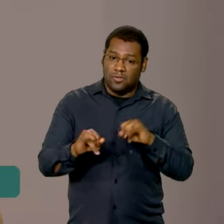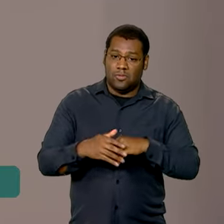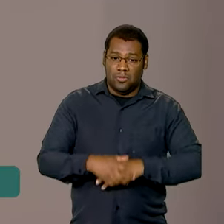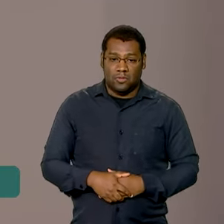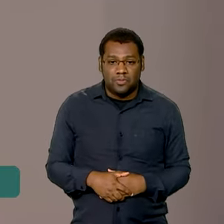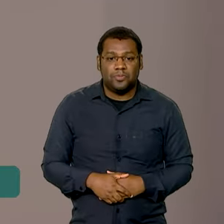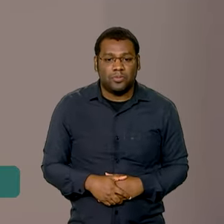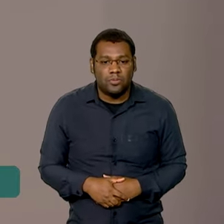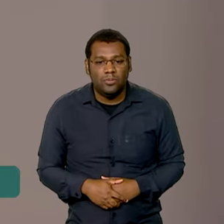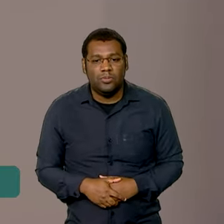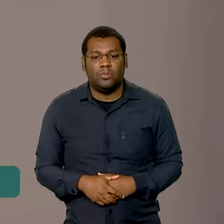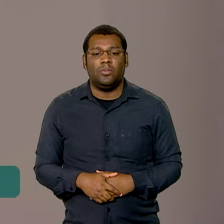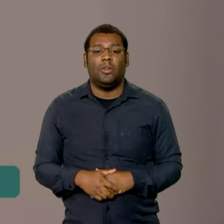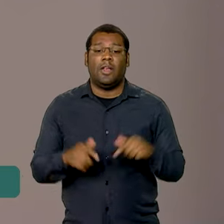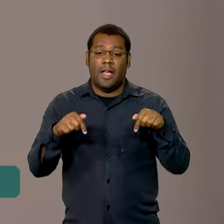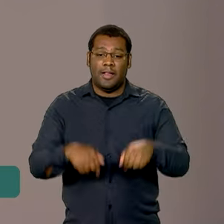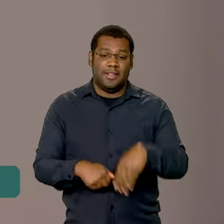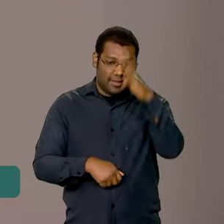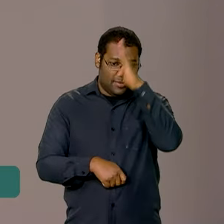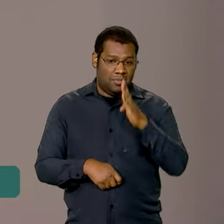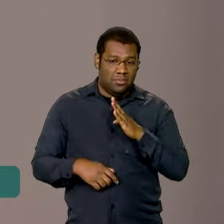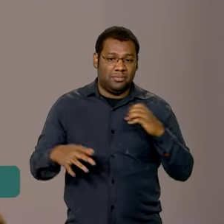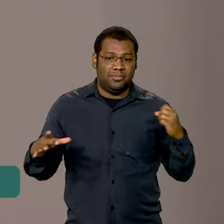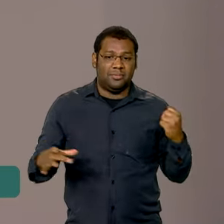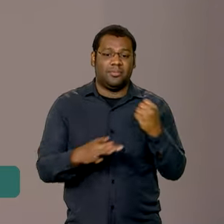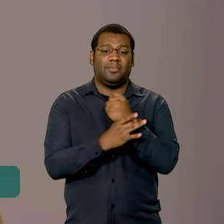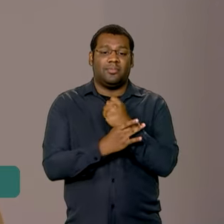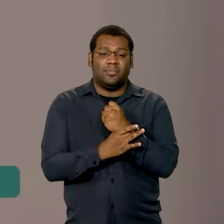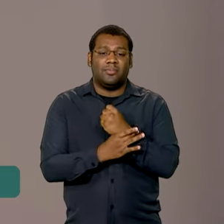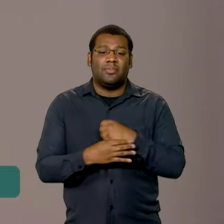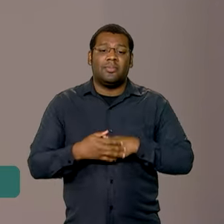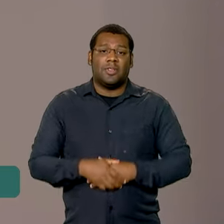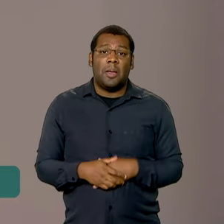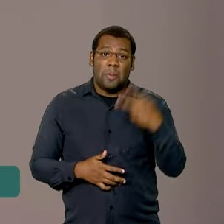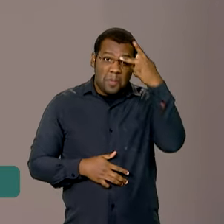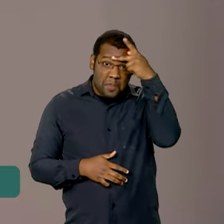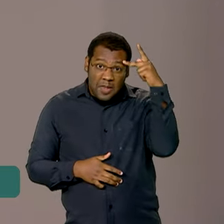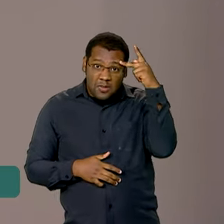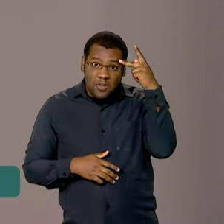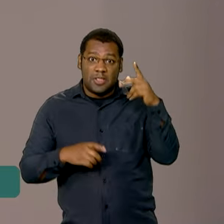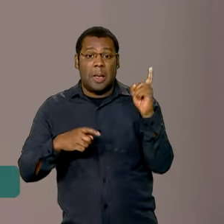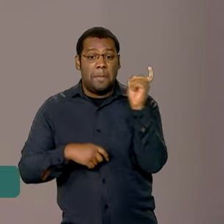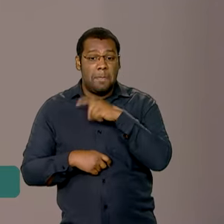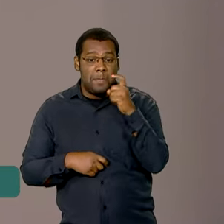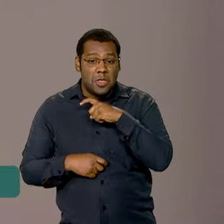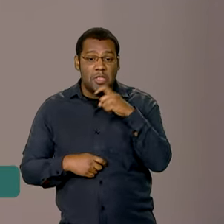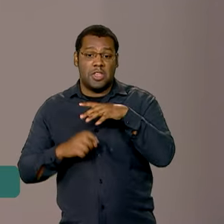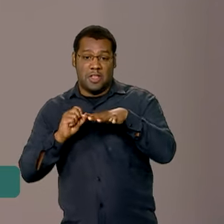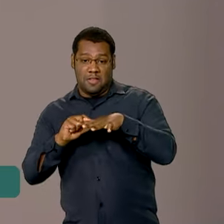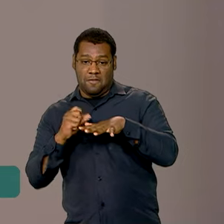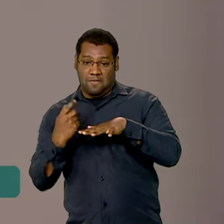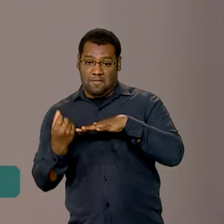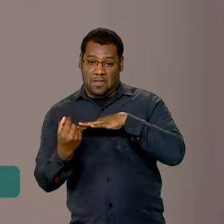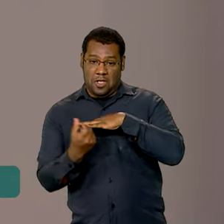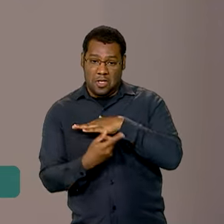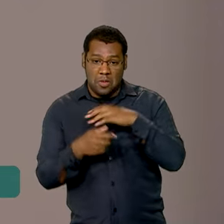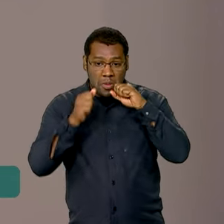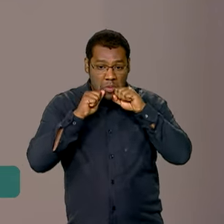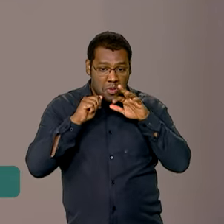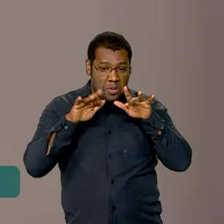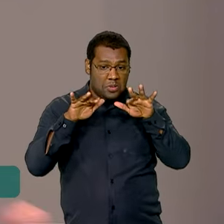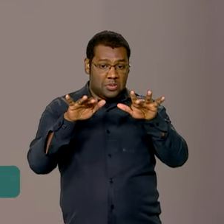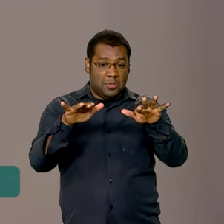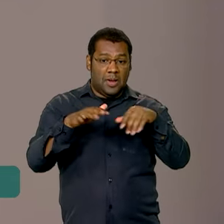à segurança no país, o ministro alertou para uma fake news que está sendo divulgada aí no exterior, que o nosso país vive uma guerra civil